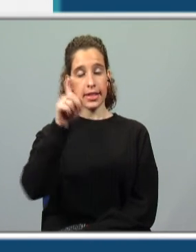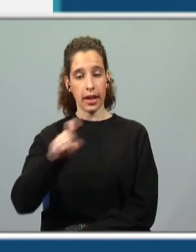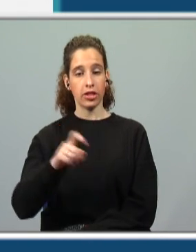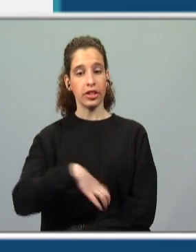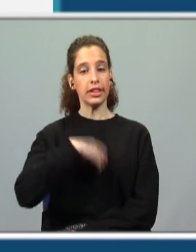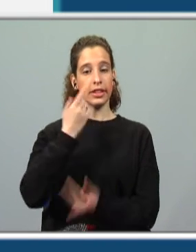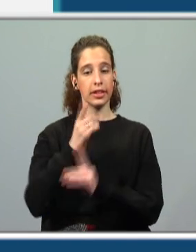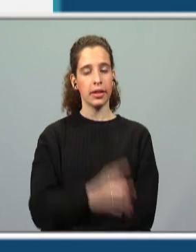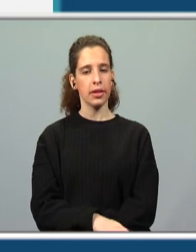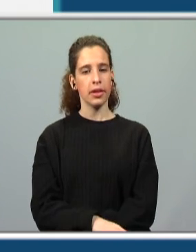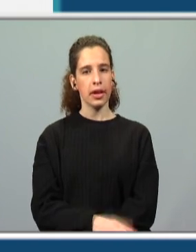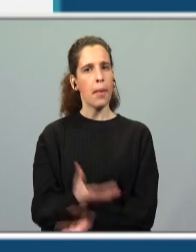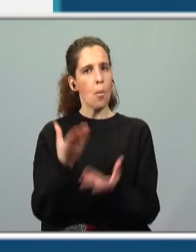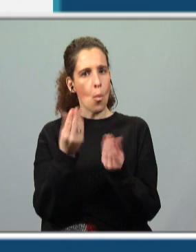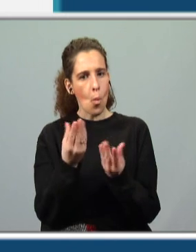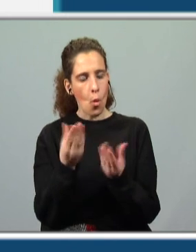significa bastante.